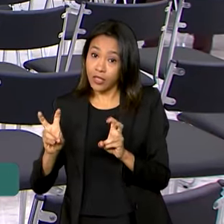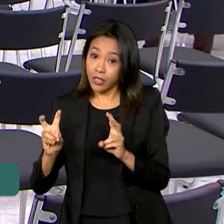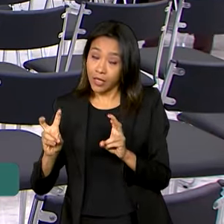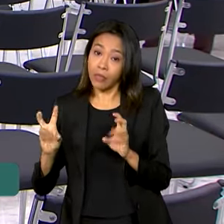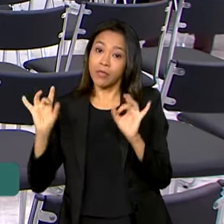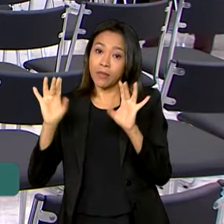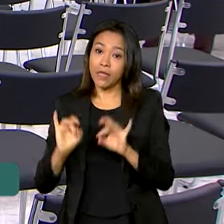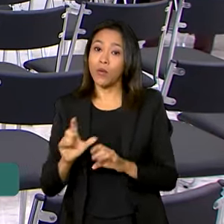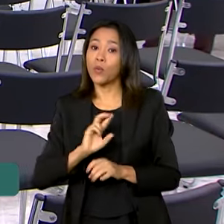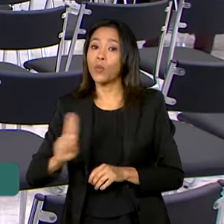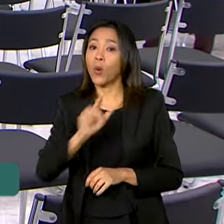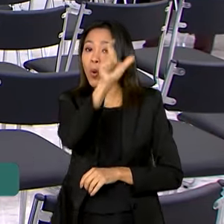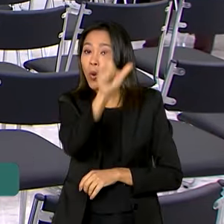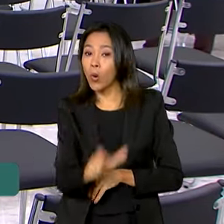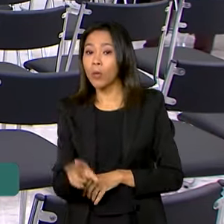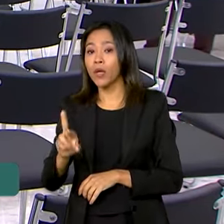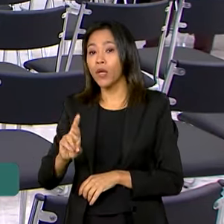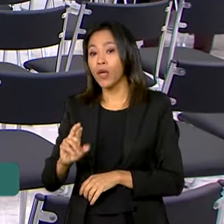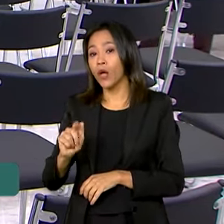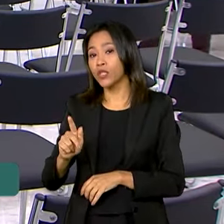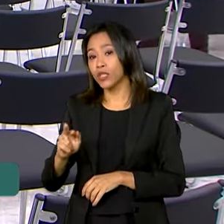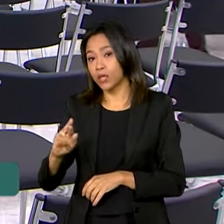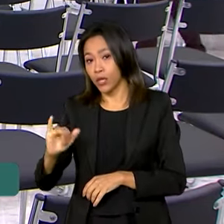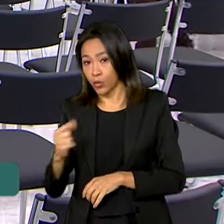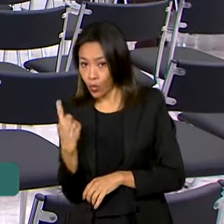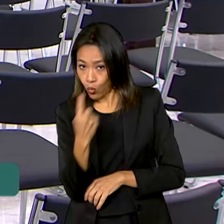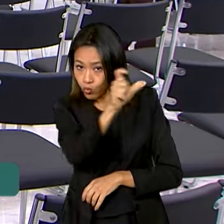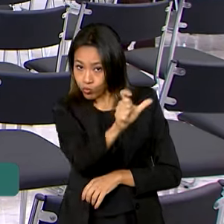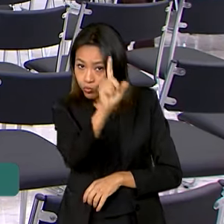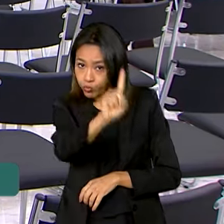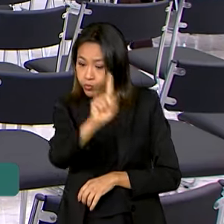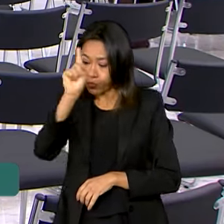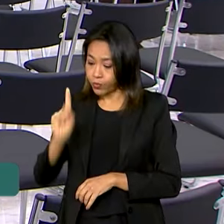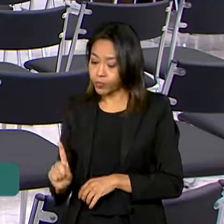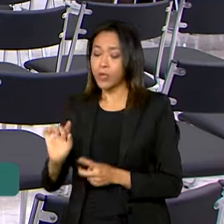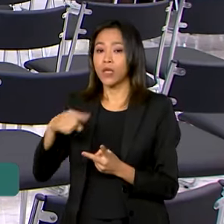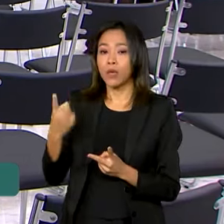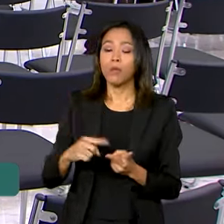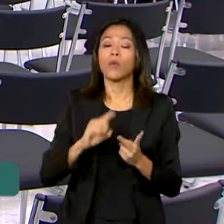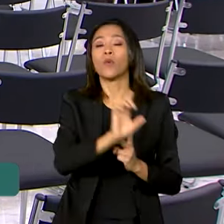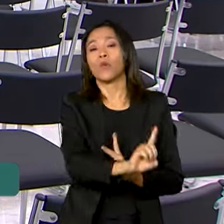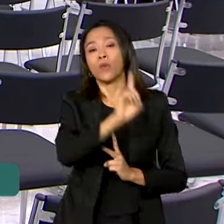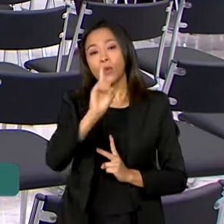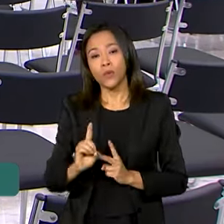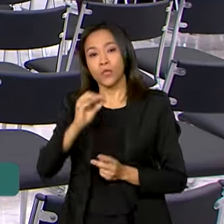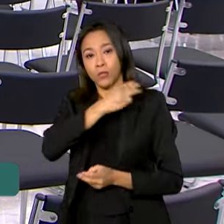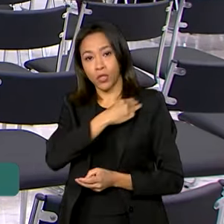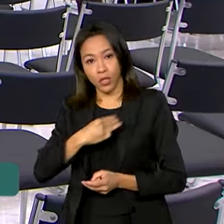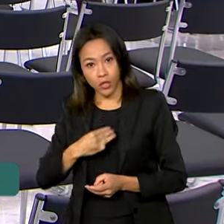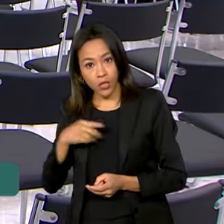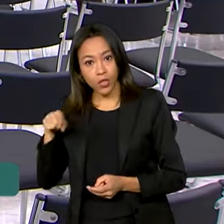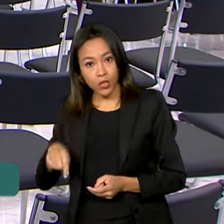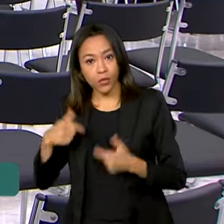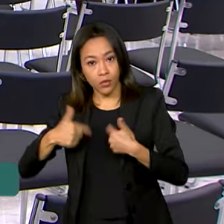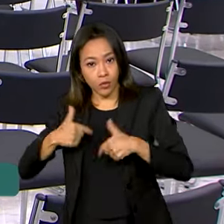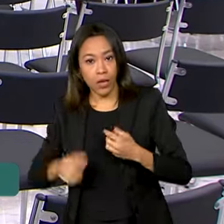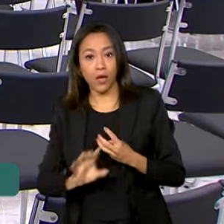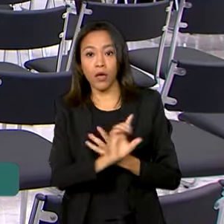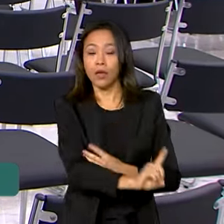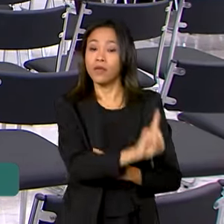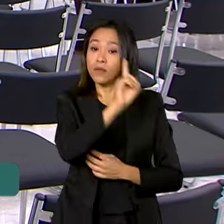Marcos Rogério de Souza. Depois, ele se reúne com o ministro do Trabalho e Emprego, Luiz Marinho, também a ministra da